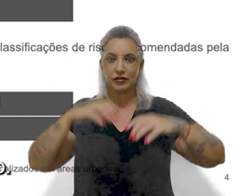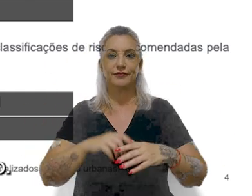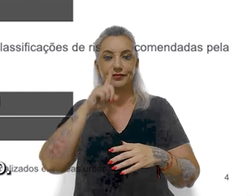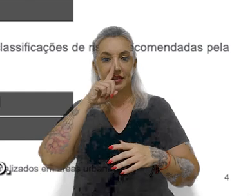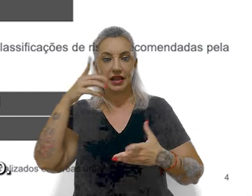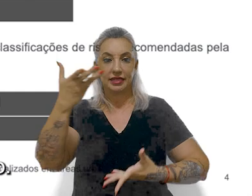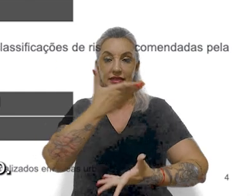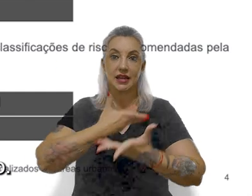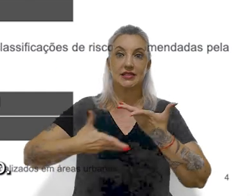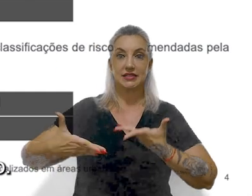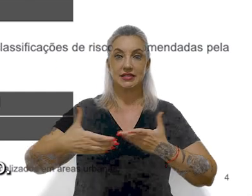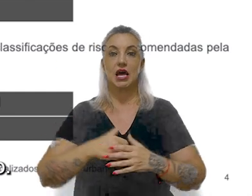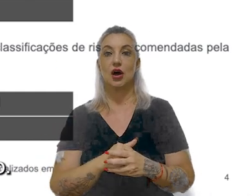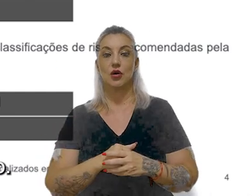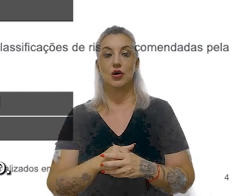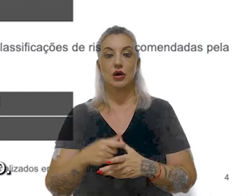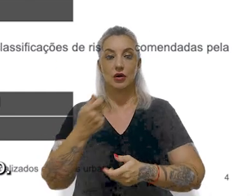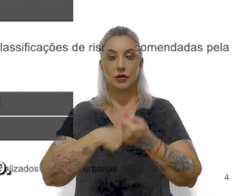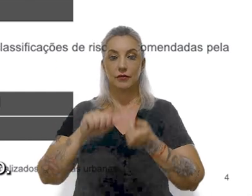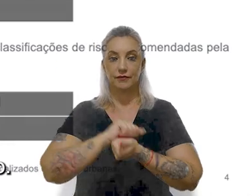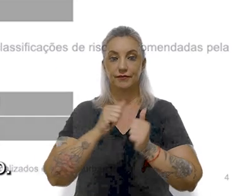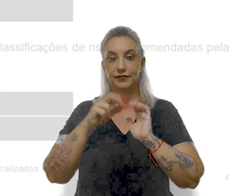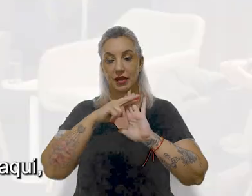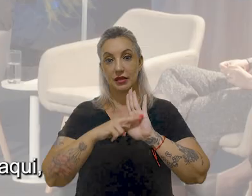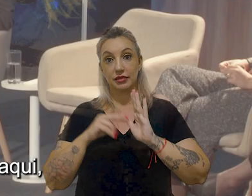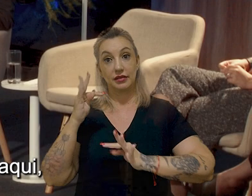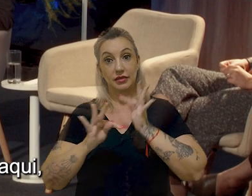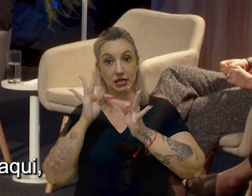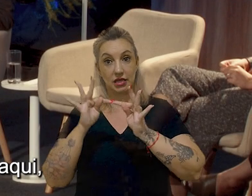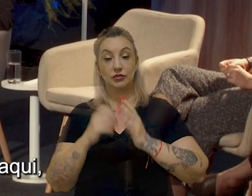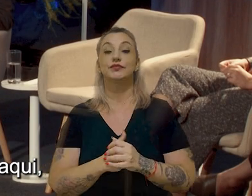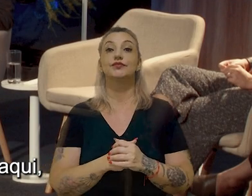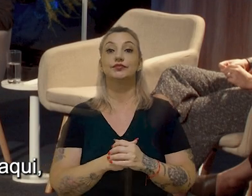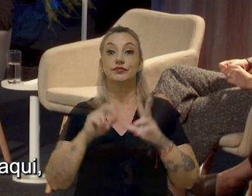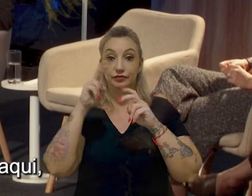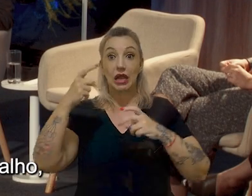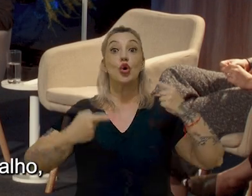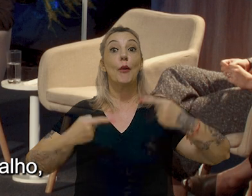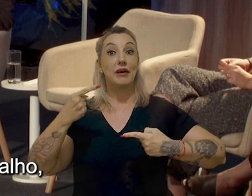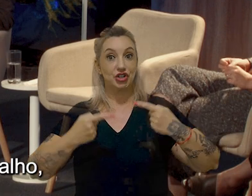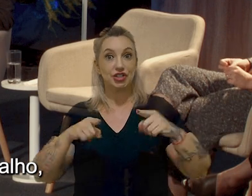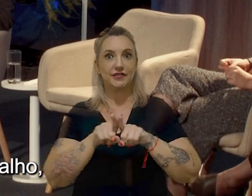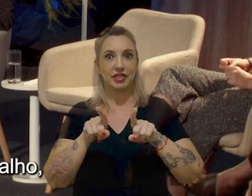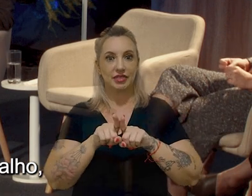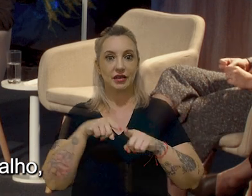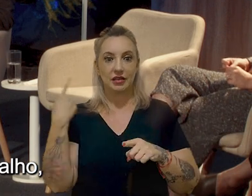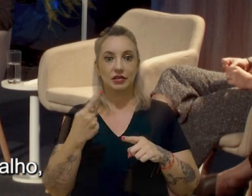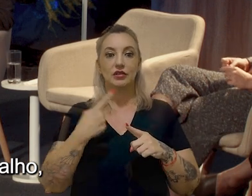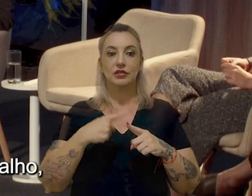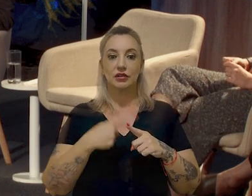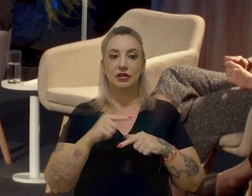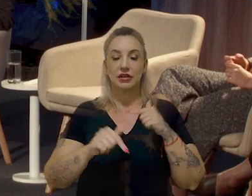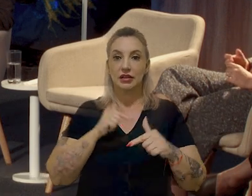riscos de transição. Mercado, reputacional, regulatório e tecnológico. E tem um tema de competitividade aqui. Porque nós estamos